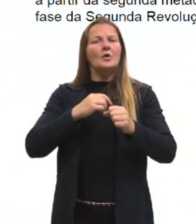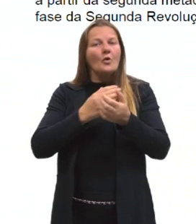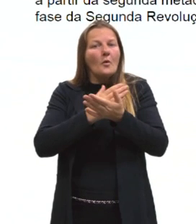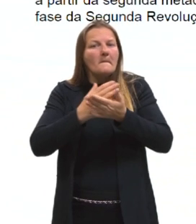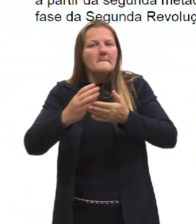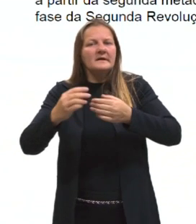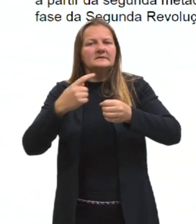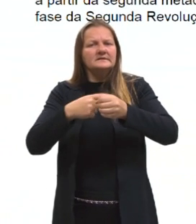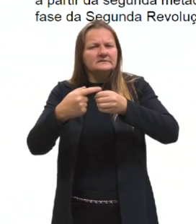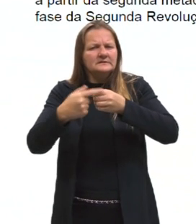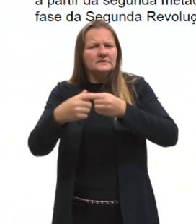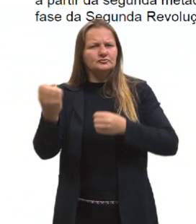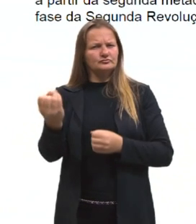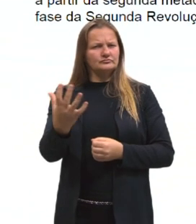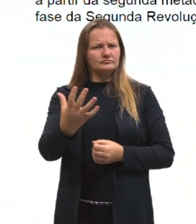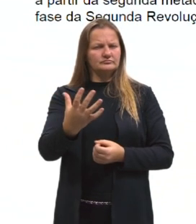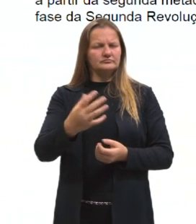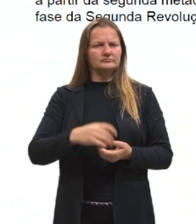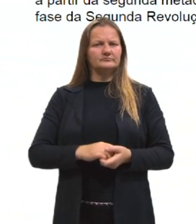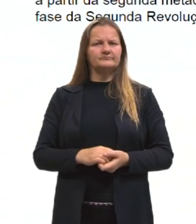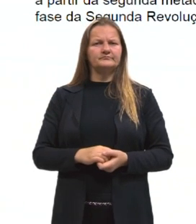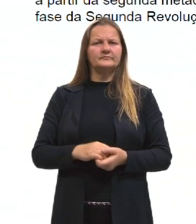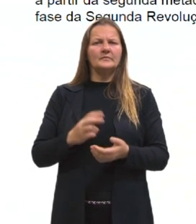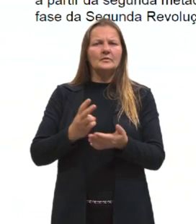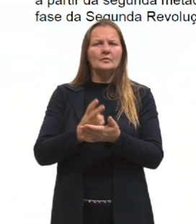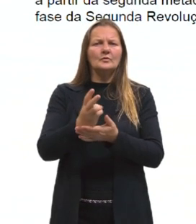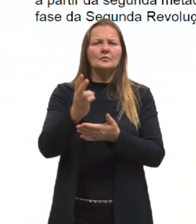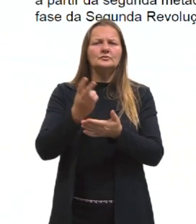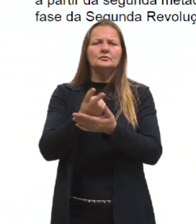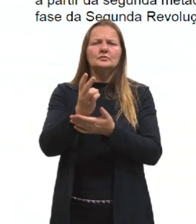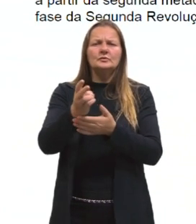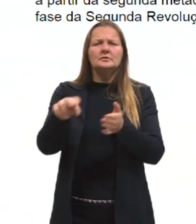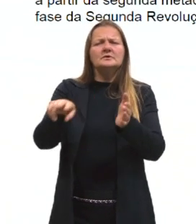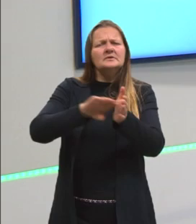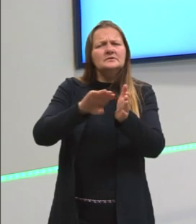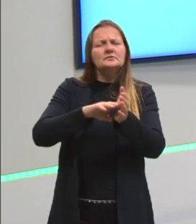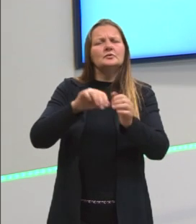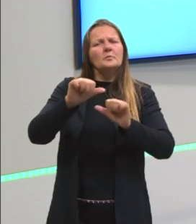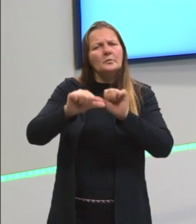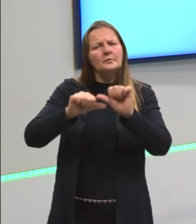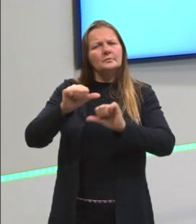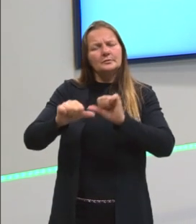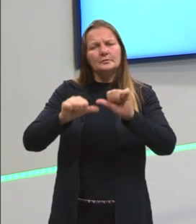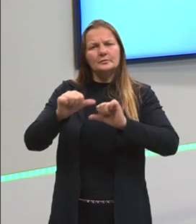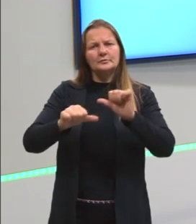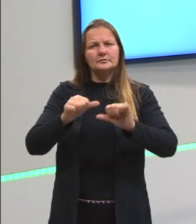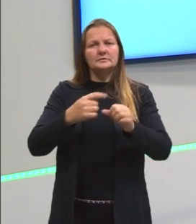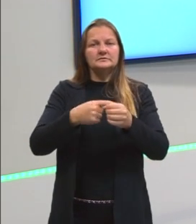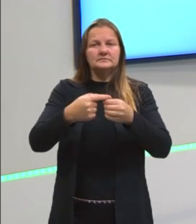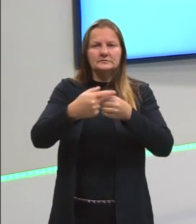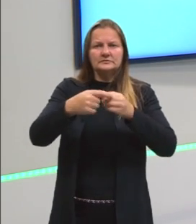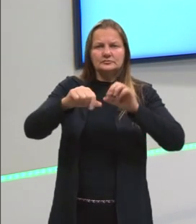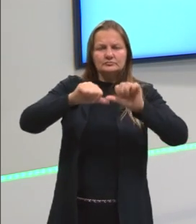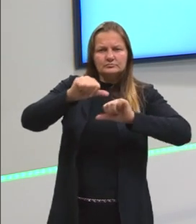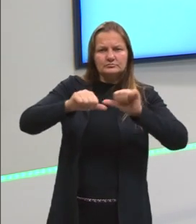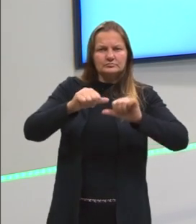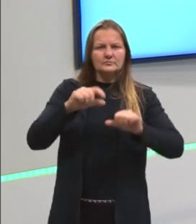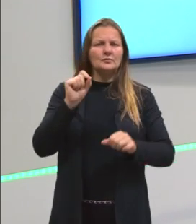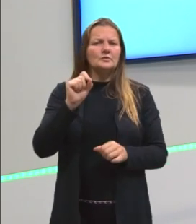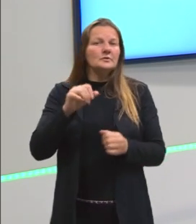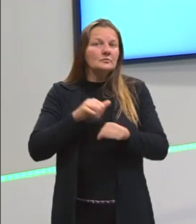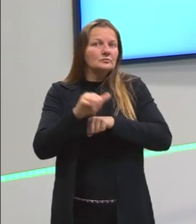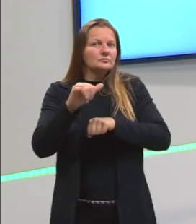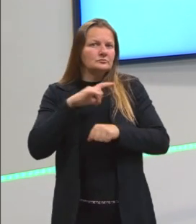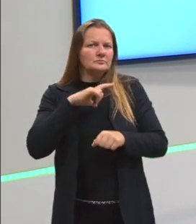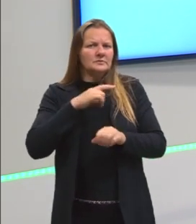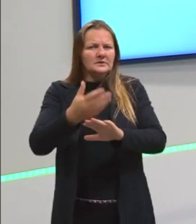modernas, tá, gurizada? Além de continuar até hoje aí modificando, moldando elas. O que que acontece? Olha só,